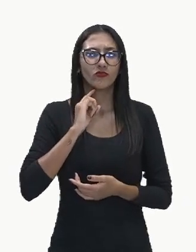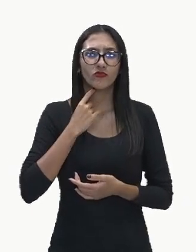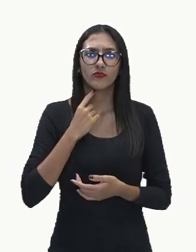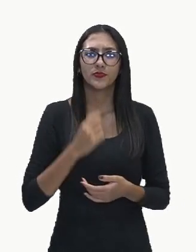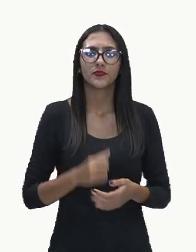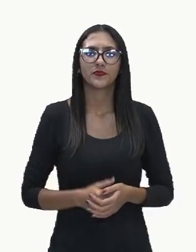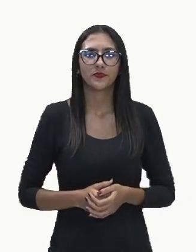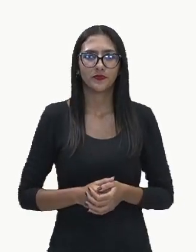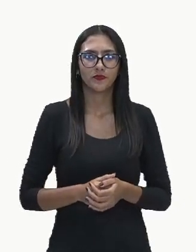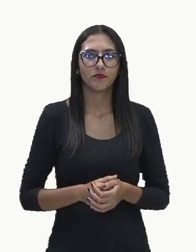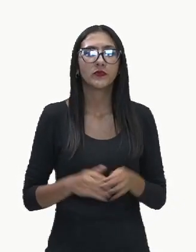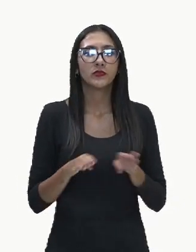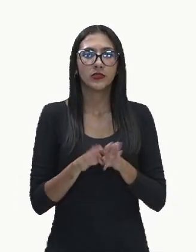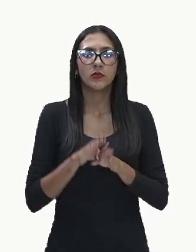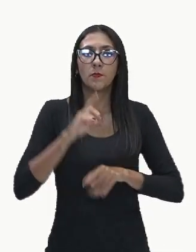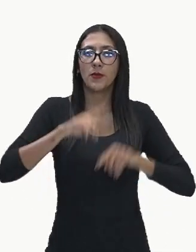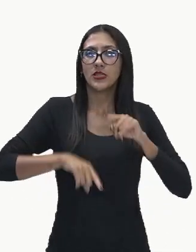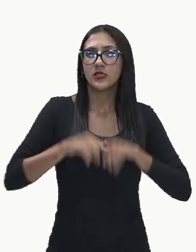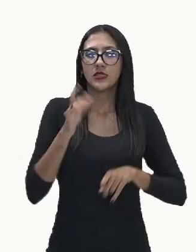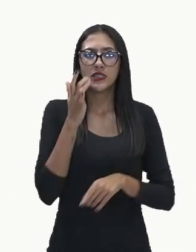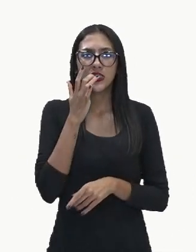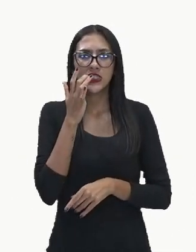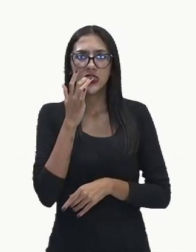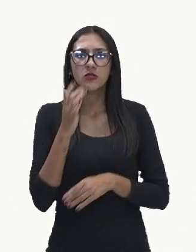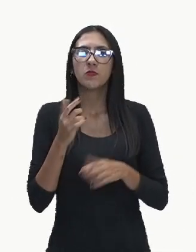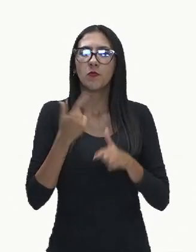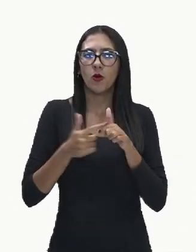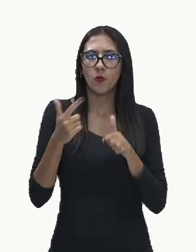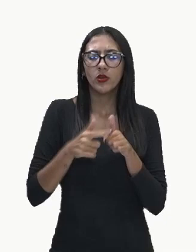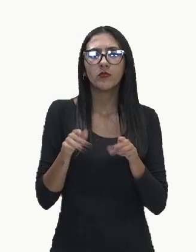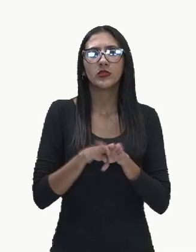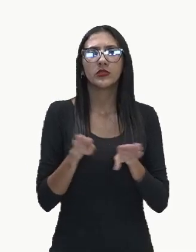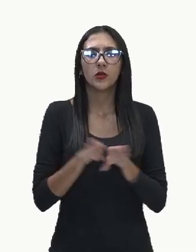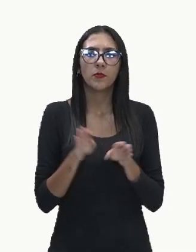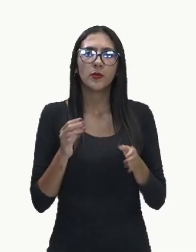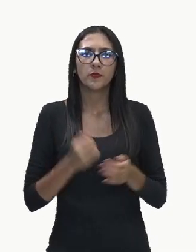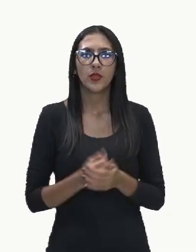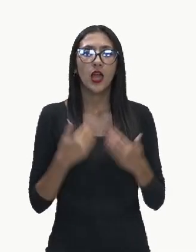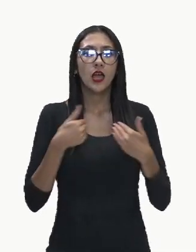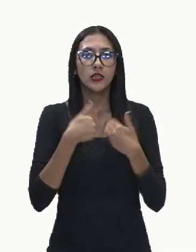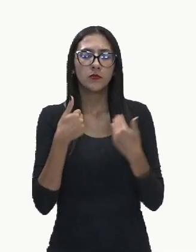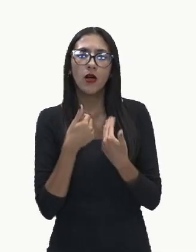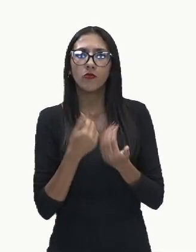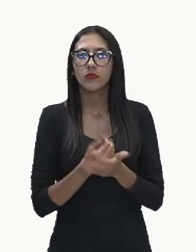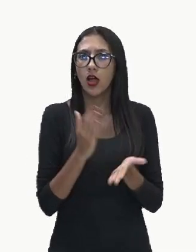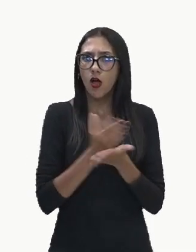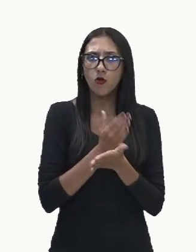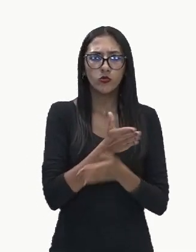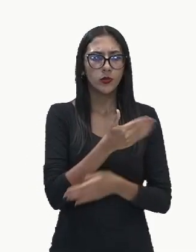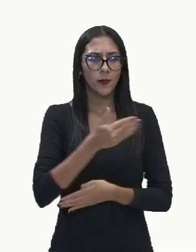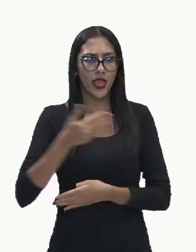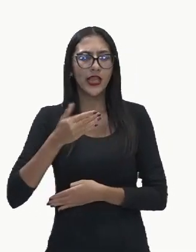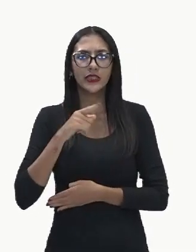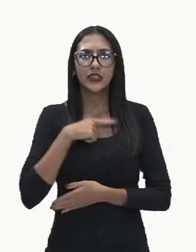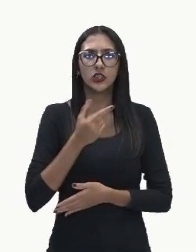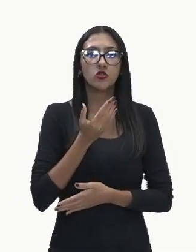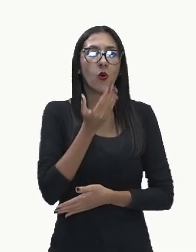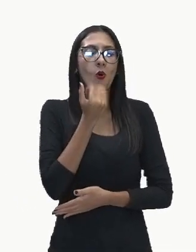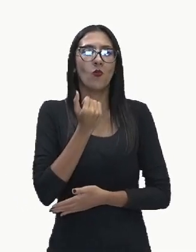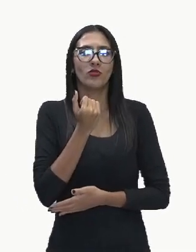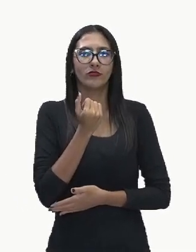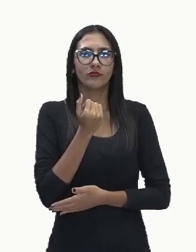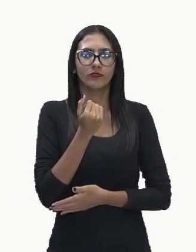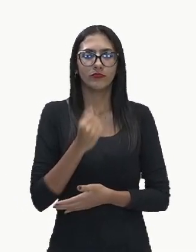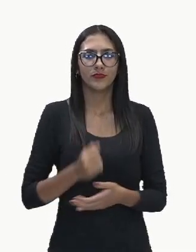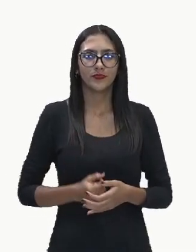plásticos afetam a fauna, uma vez que alguns animais ingerem esses resíduos plásticos. se